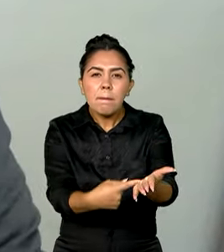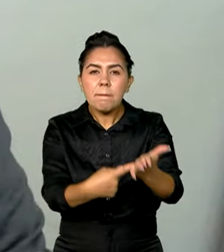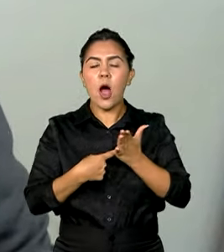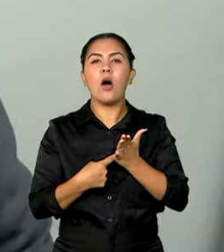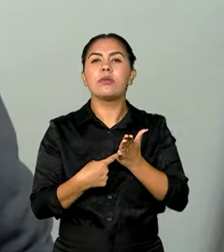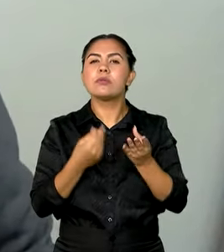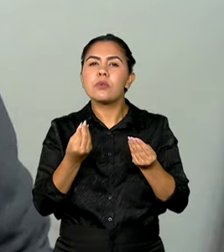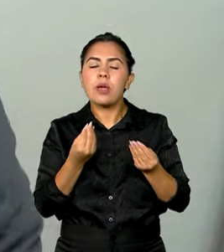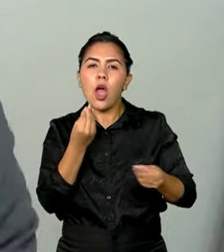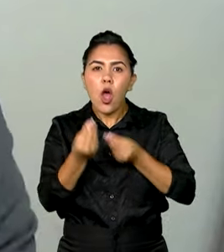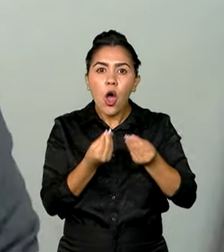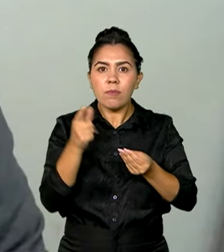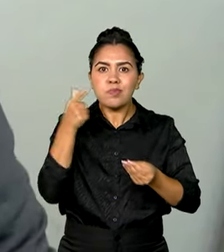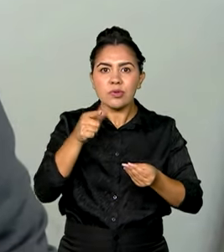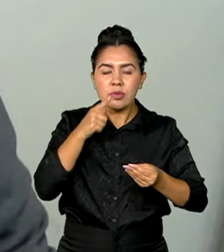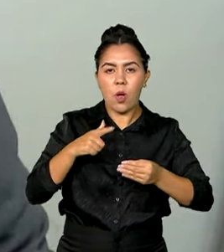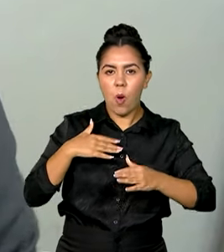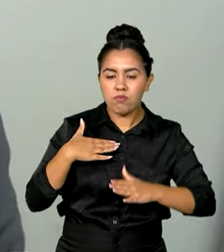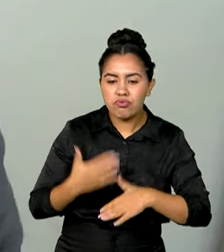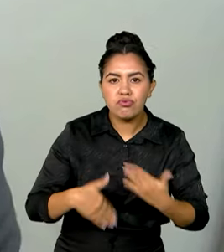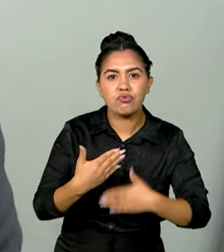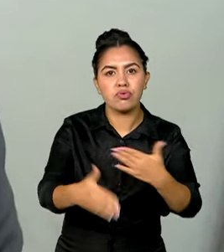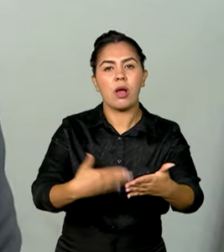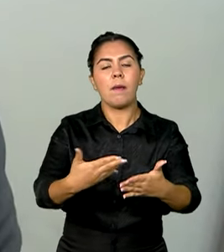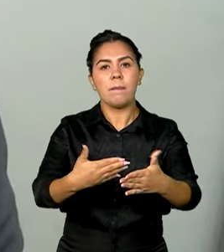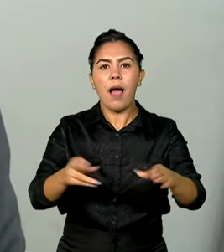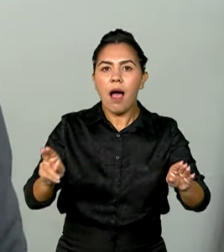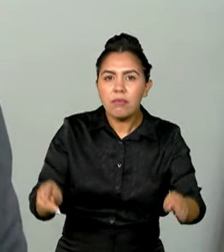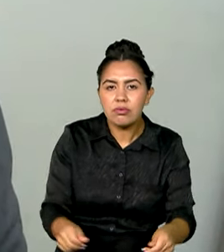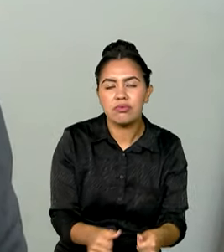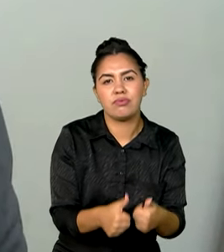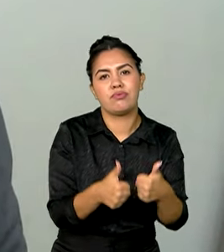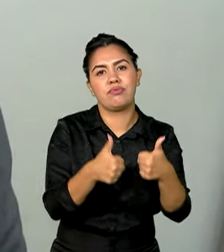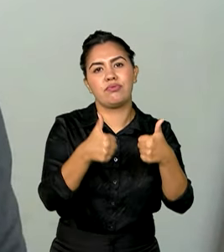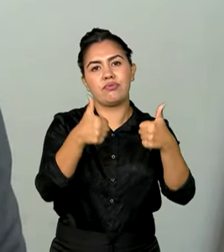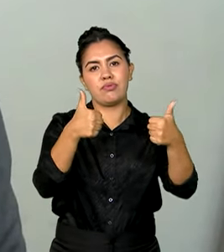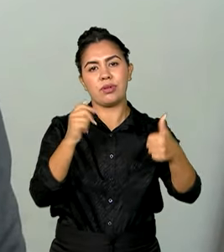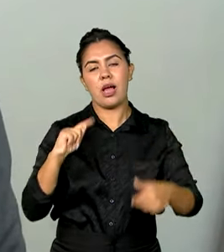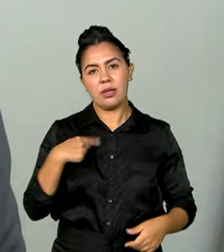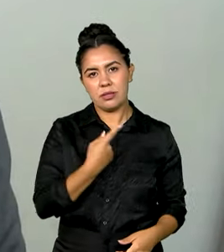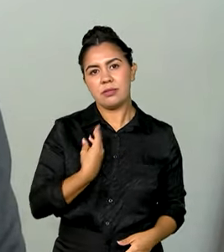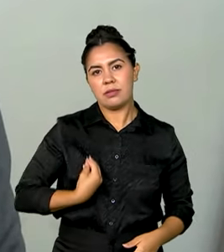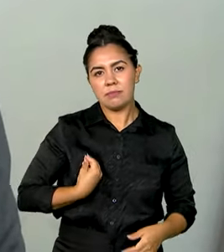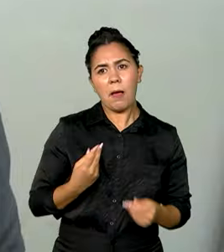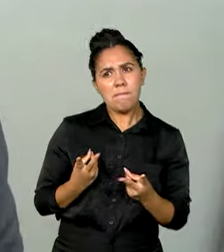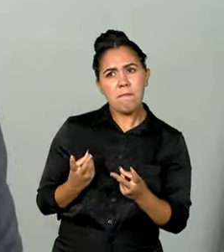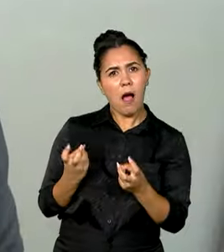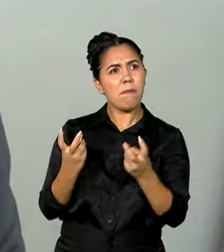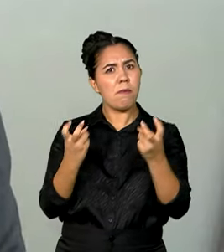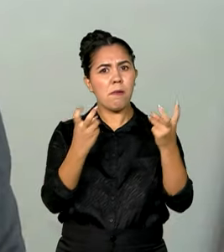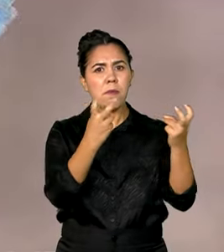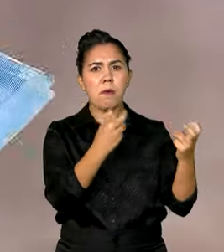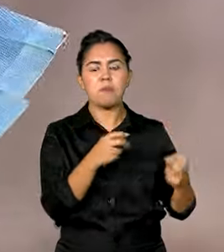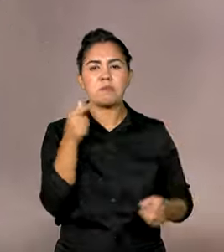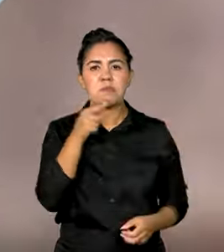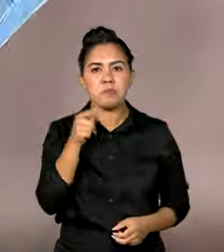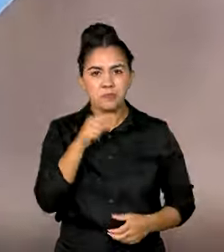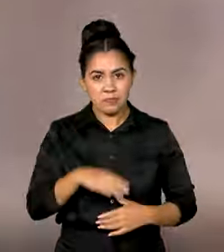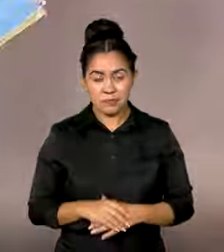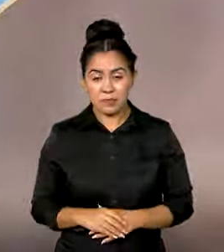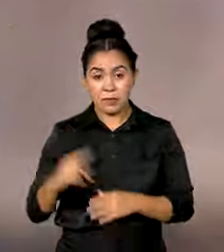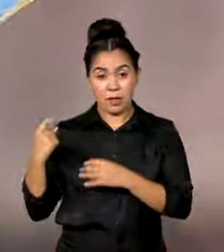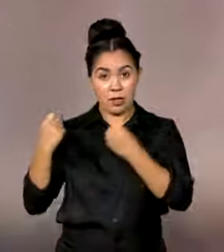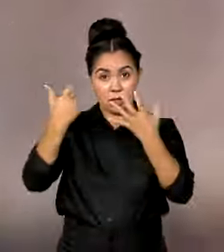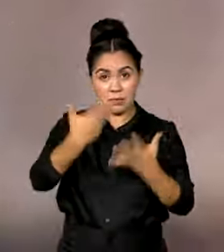de continuidade desse movimento de recuperação que nós estamos observando em 2024. A